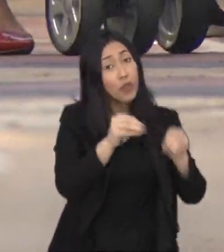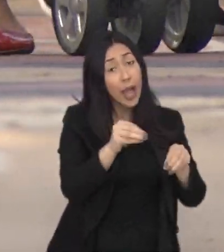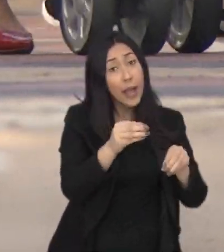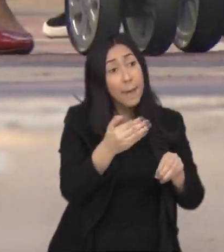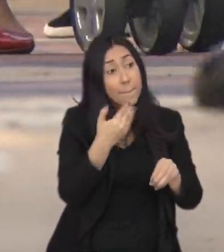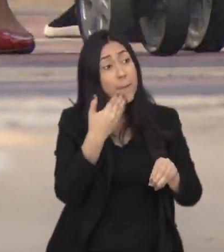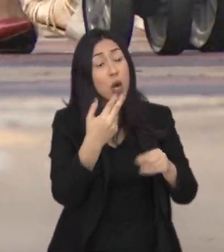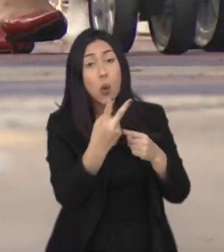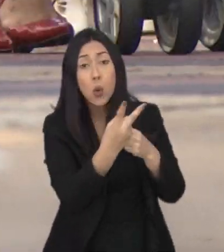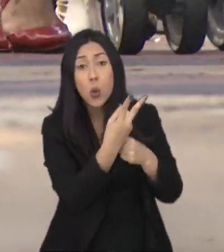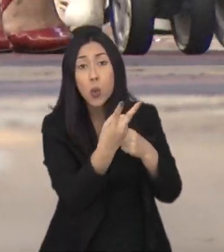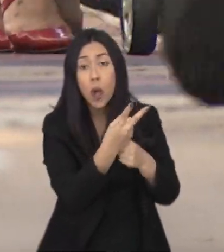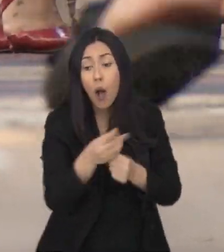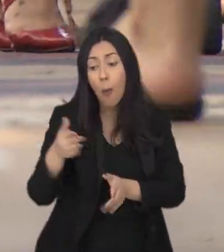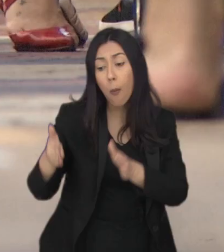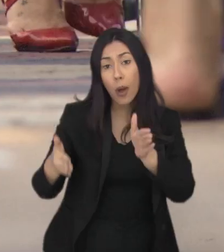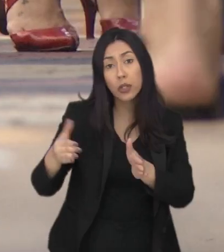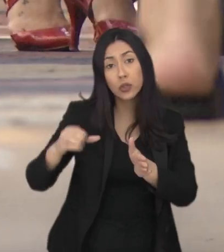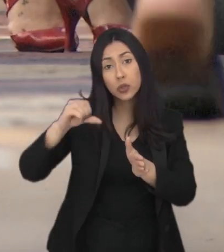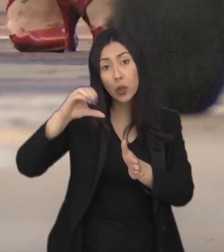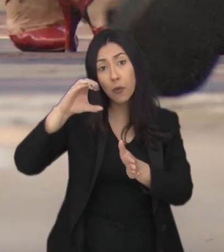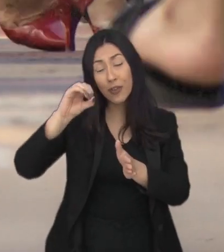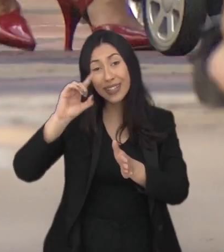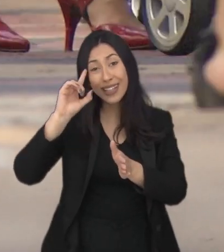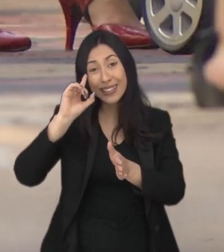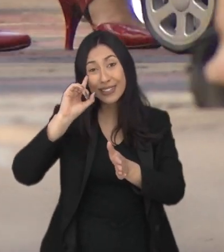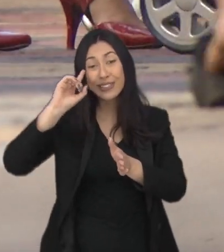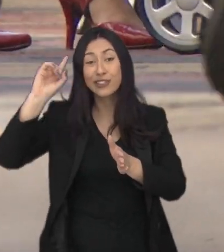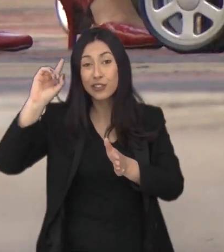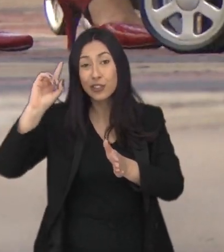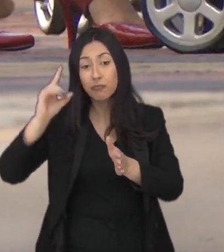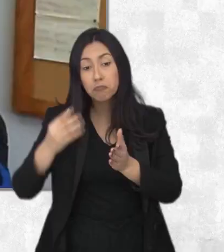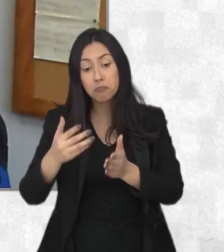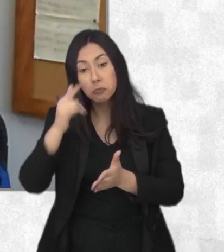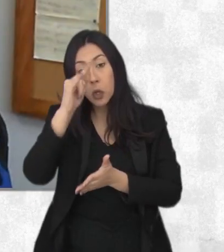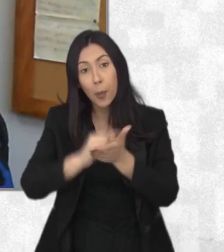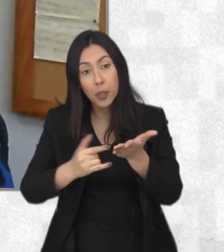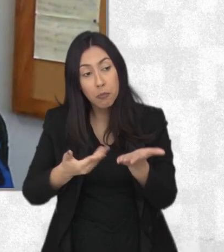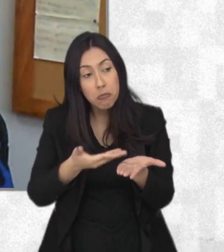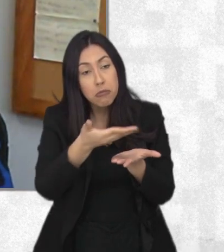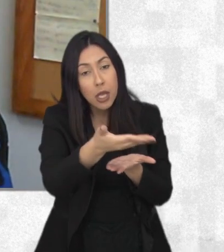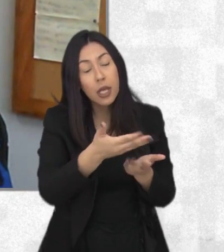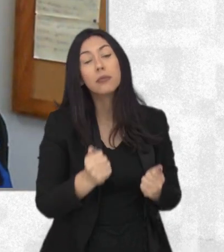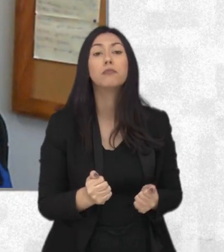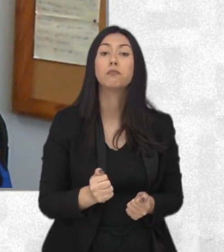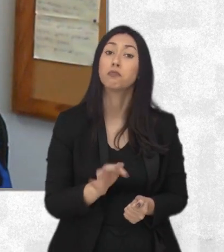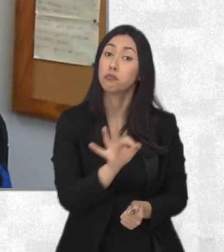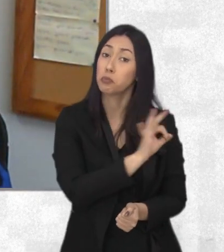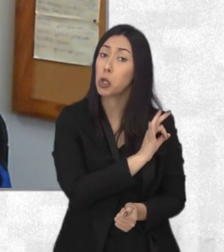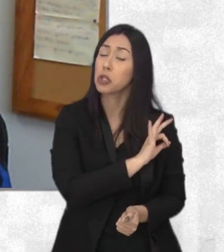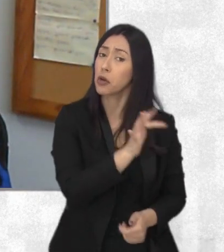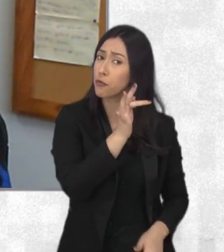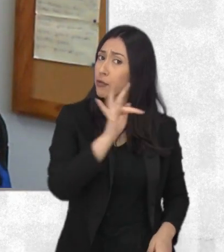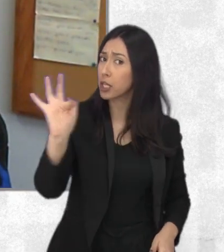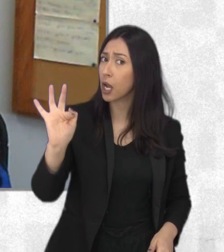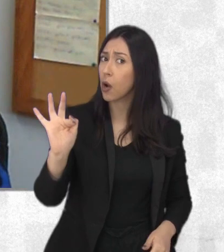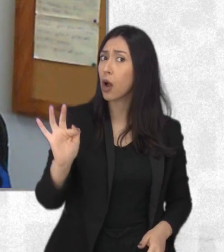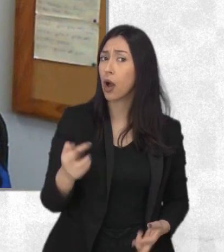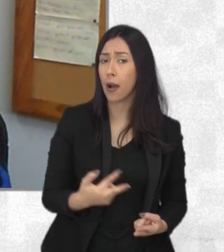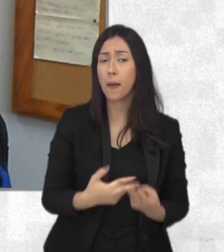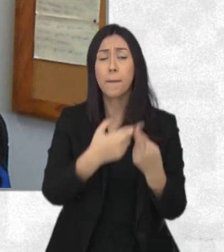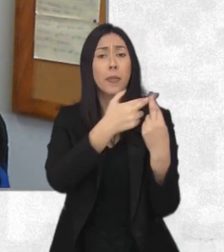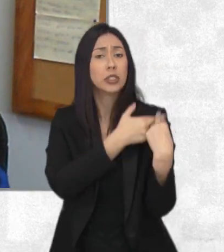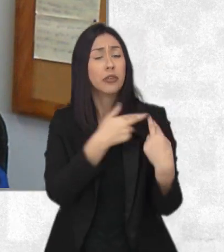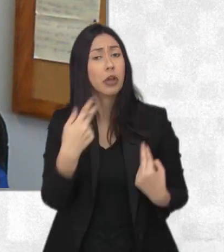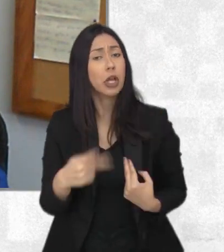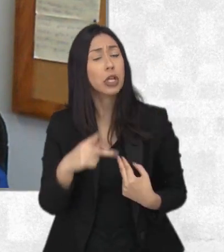tem 90 dias para entregar a documentação aos agentes. A Polícia Federal é a autoridade migratória do nosso país